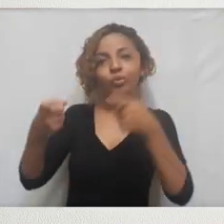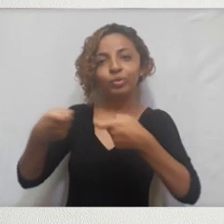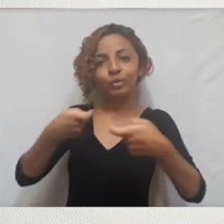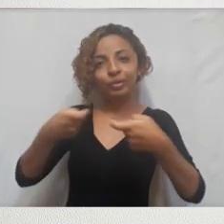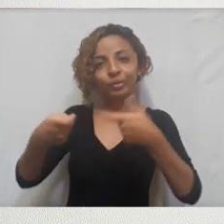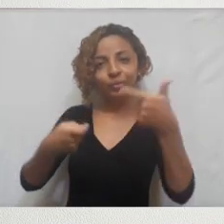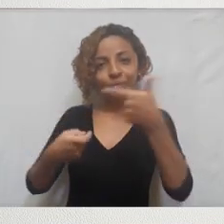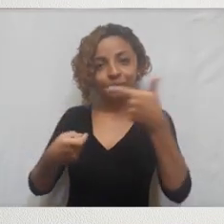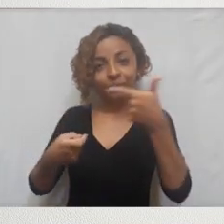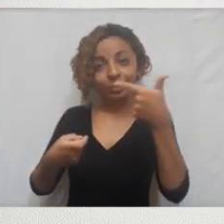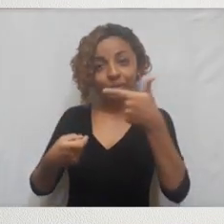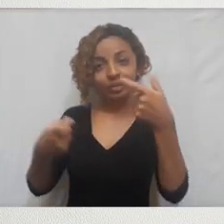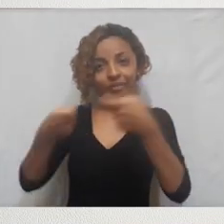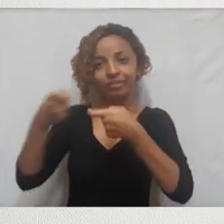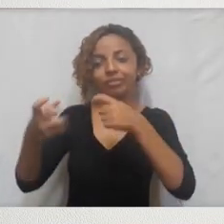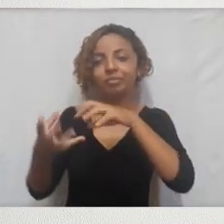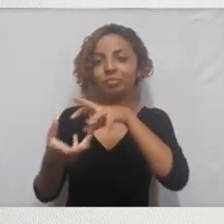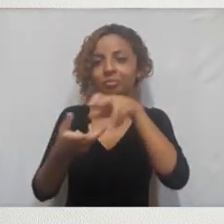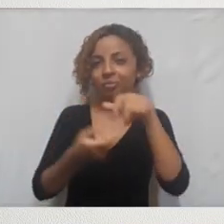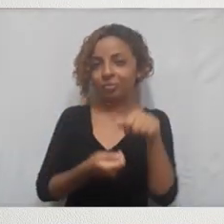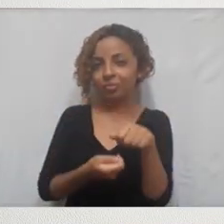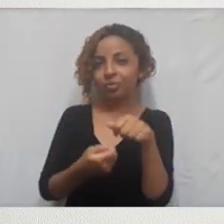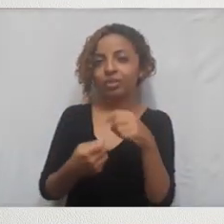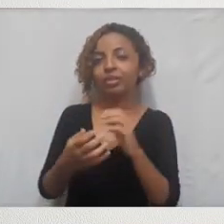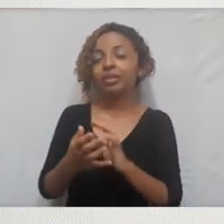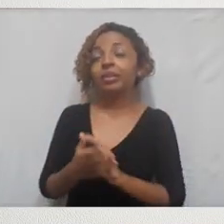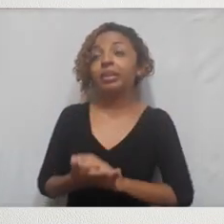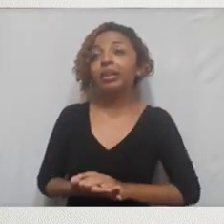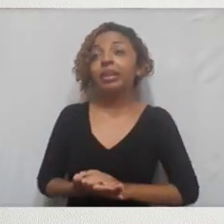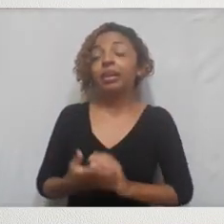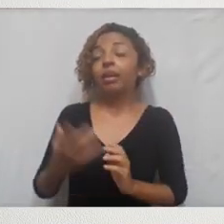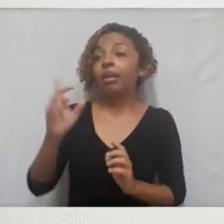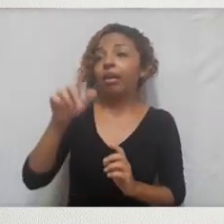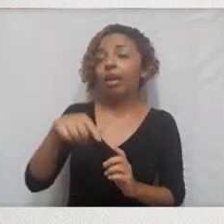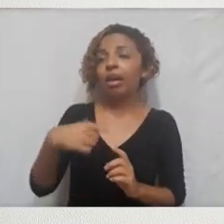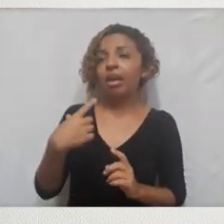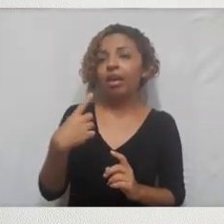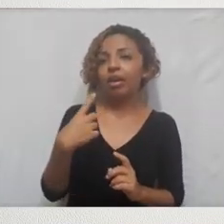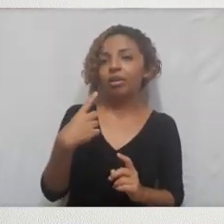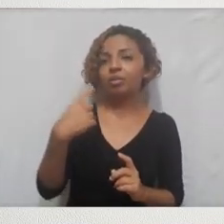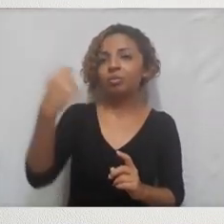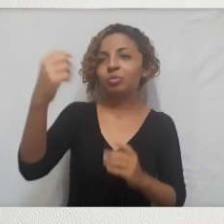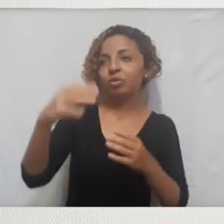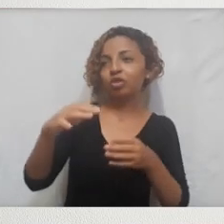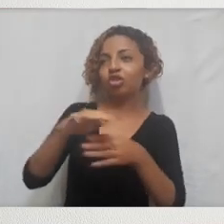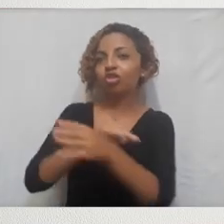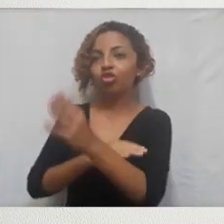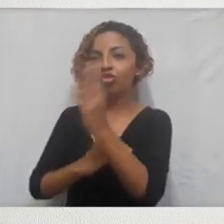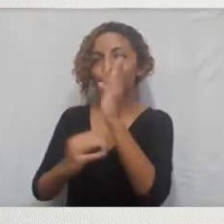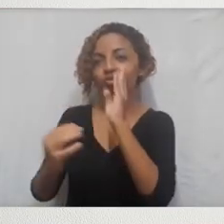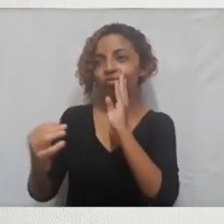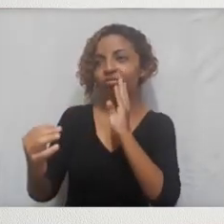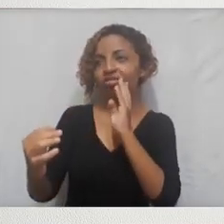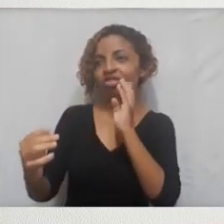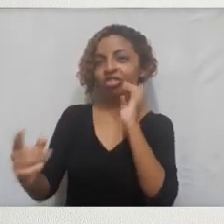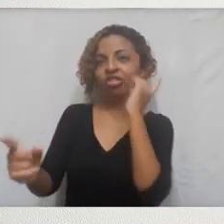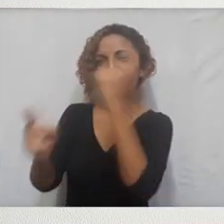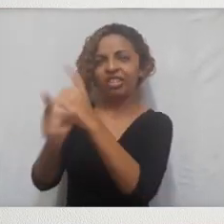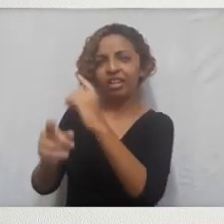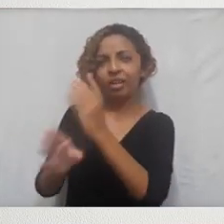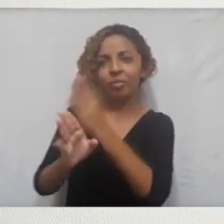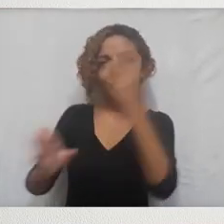Mundial, mas o privilégio de não ter sido, não ter convivido diretamente com